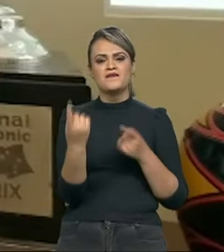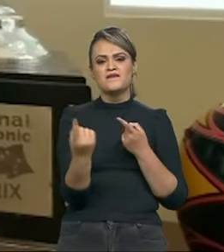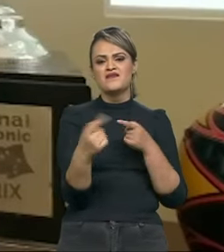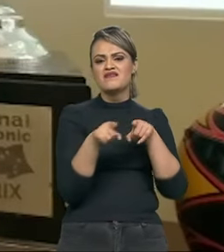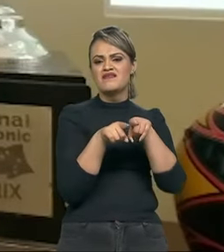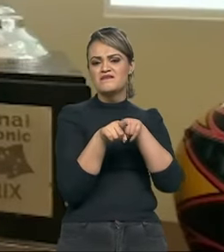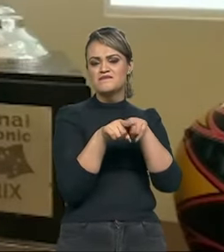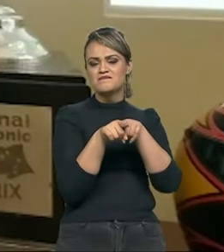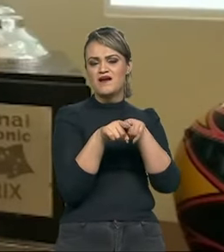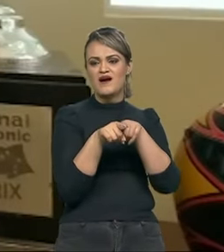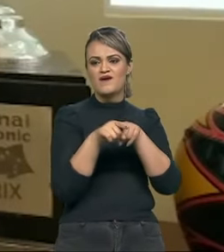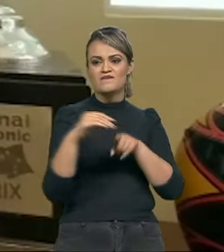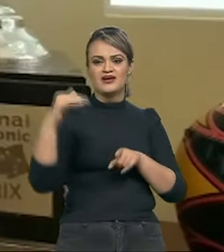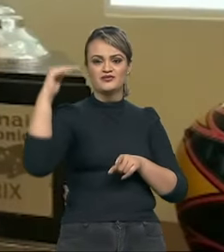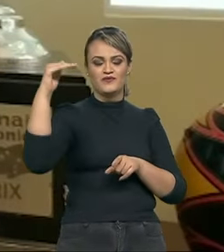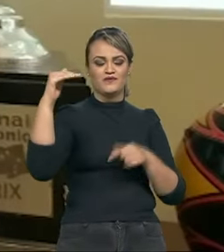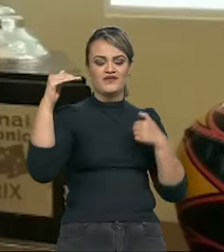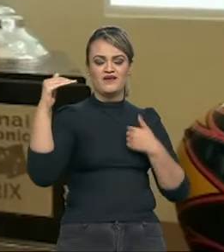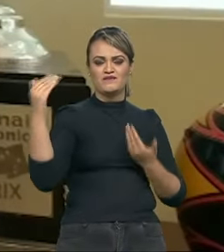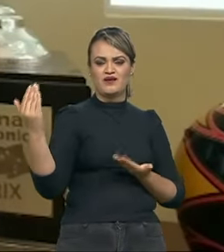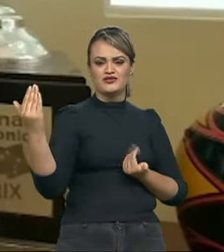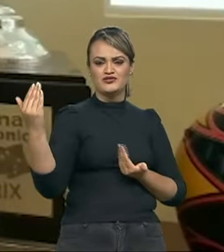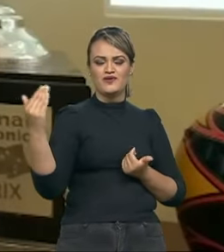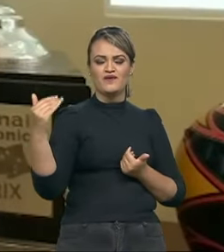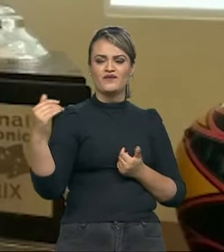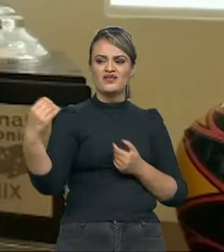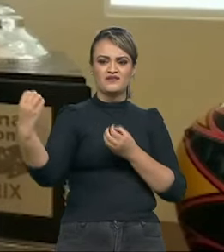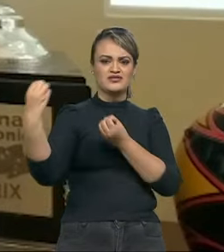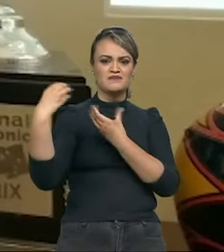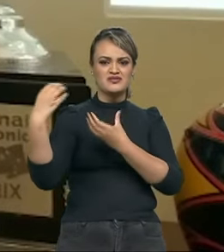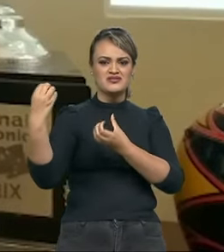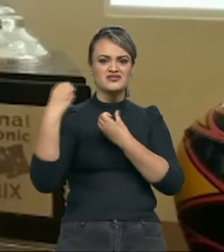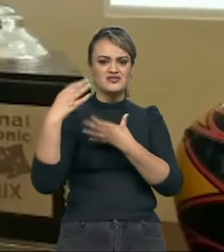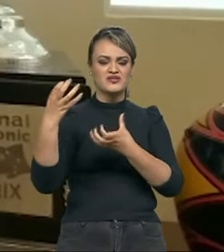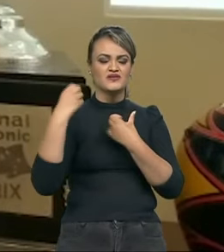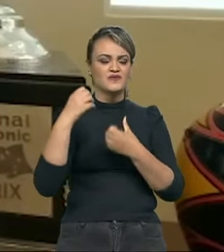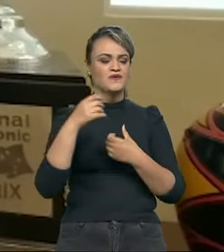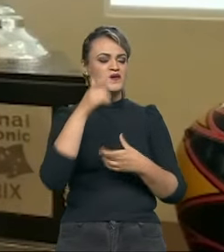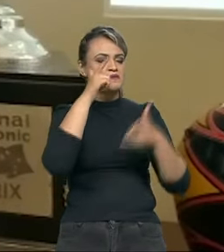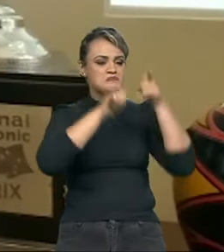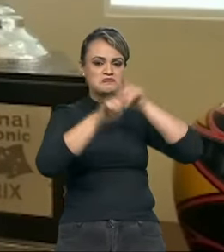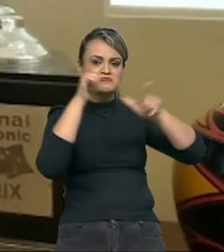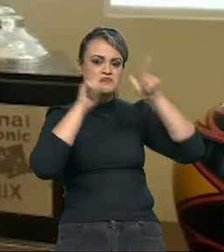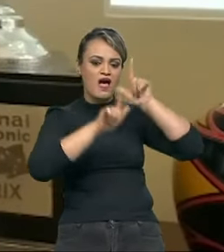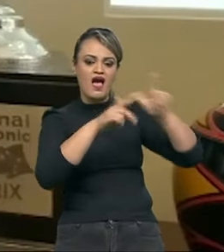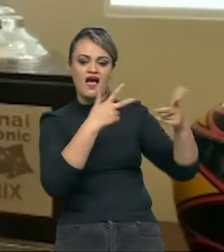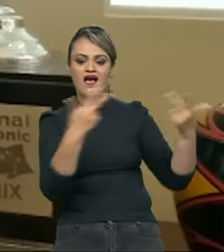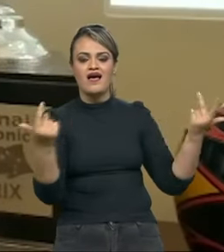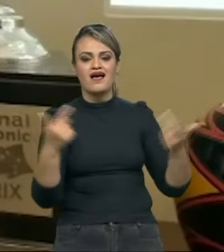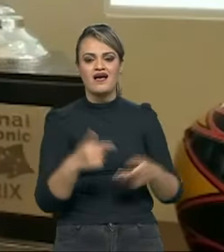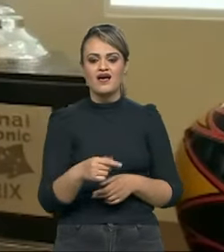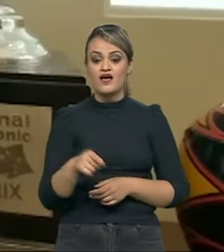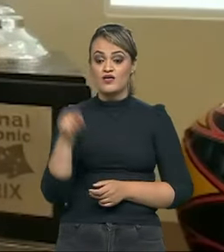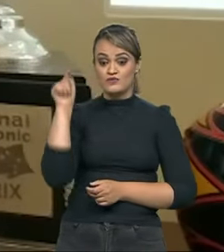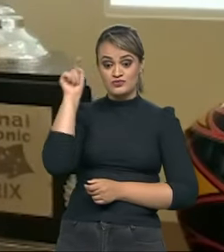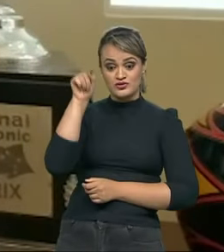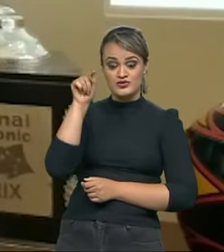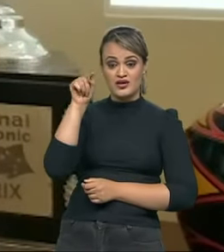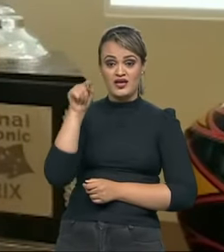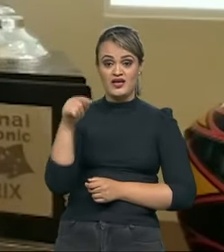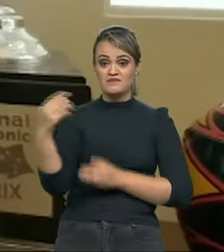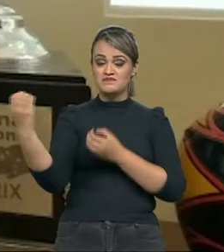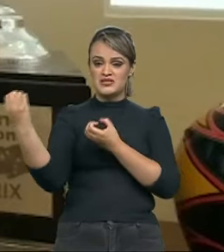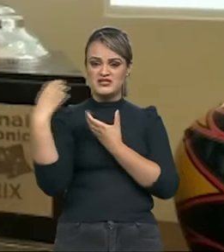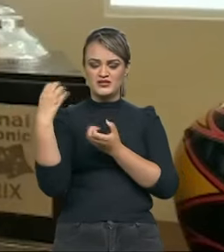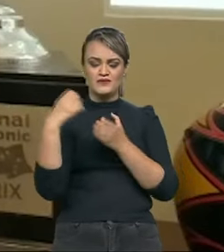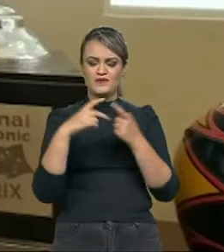mais novo precisava ter, que ensinou a ser alguém na vida. Você não só me ensinou